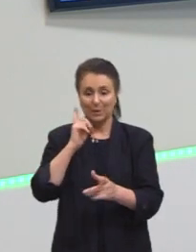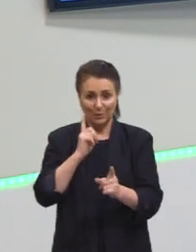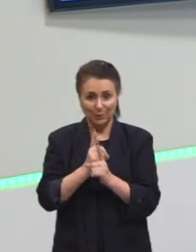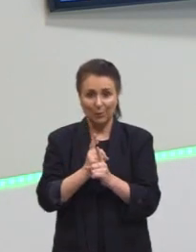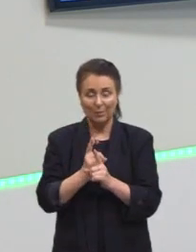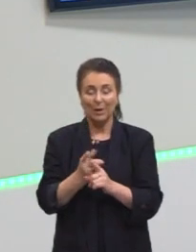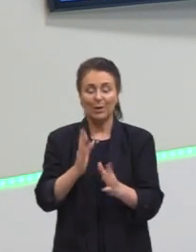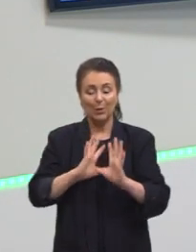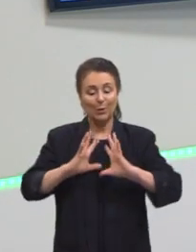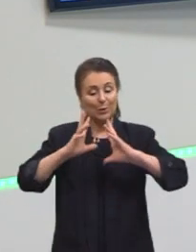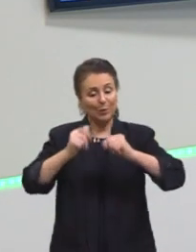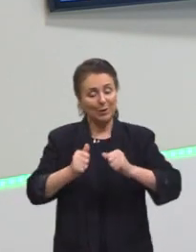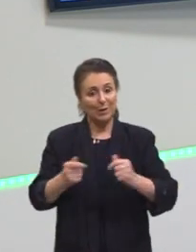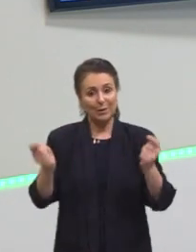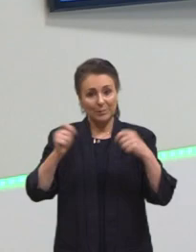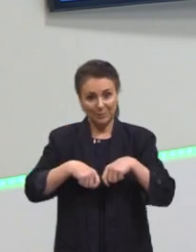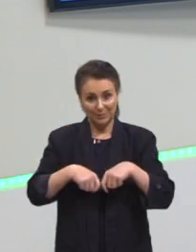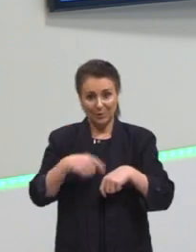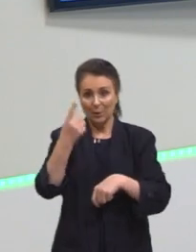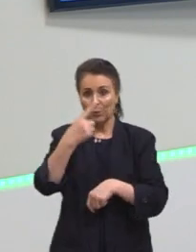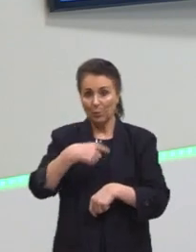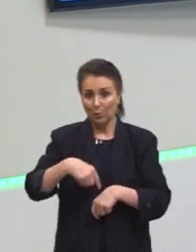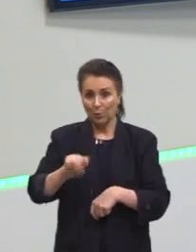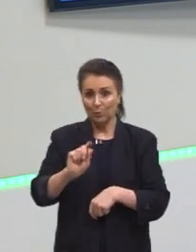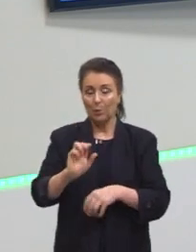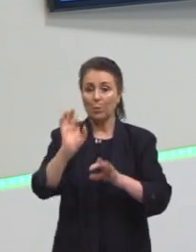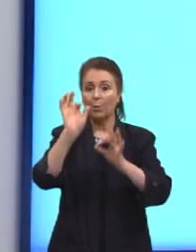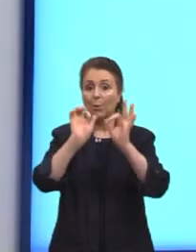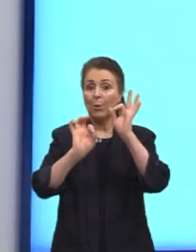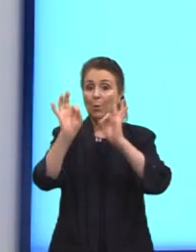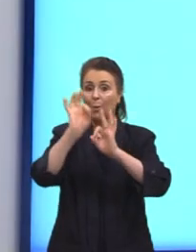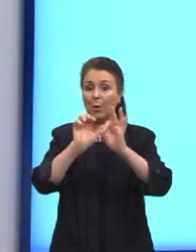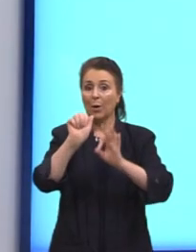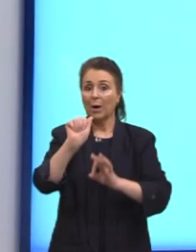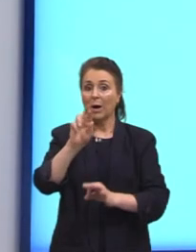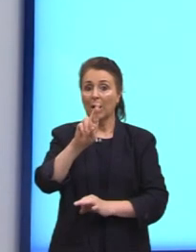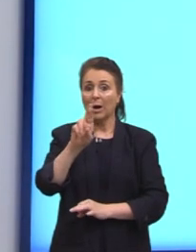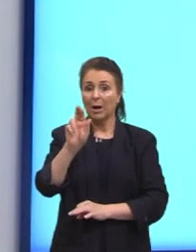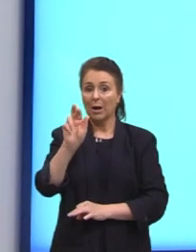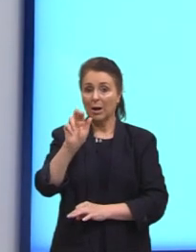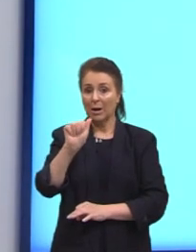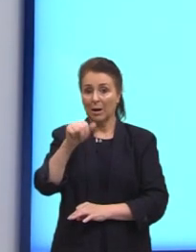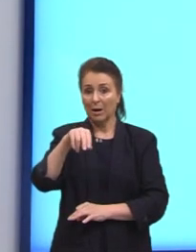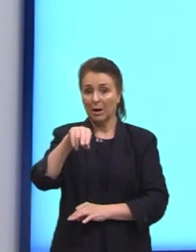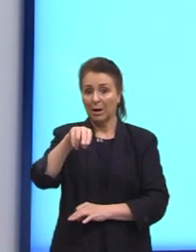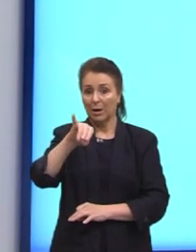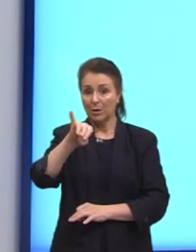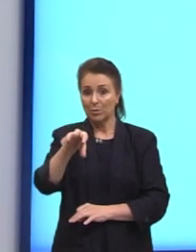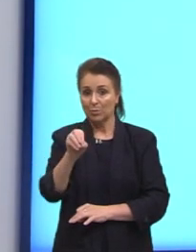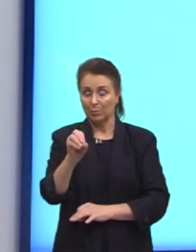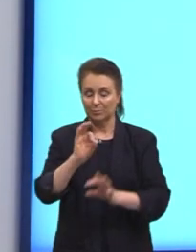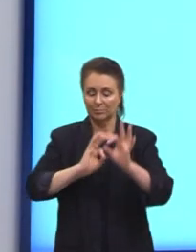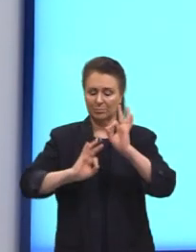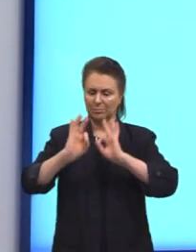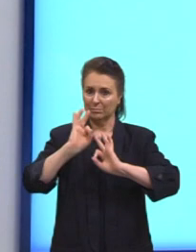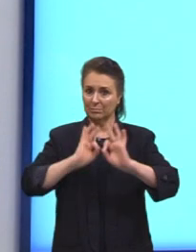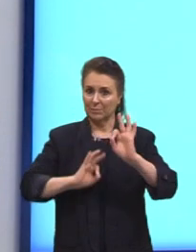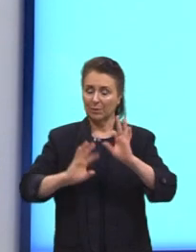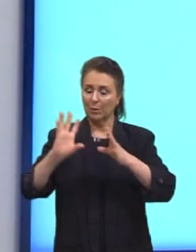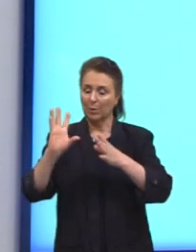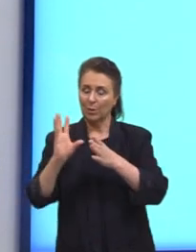Ok. O próximo que a gente estuda é o arranjo. Entendemos como arranjos os